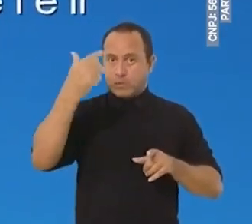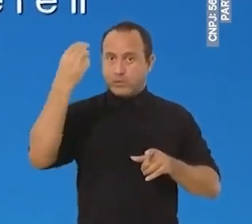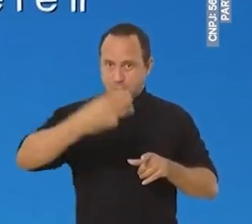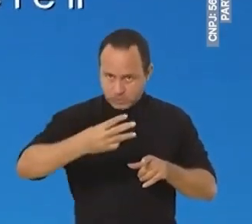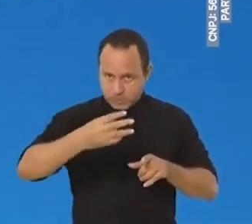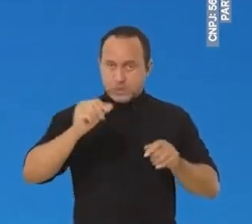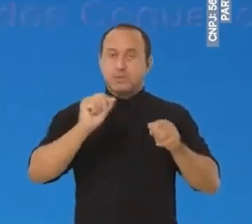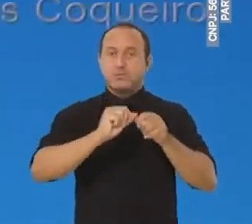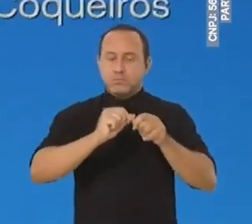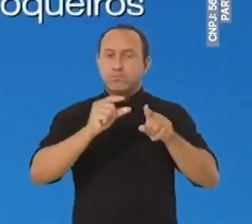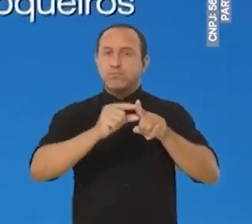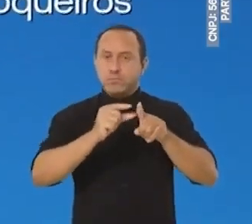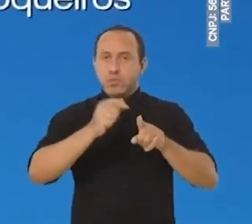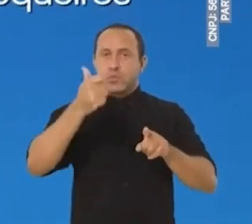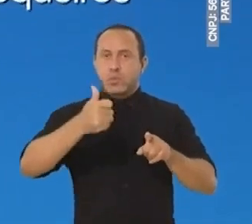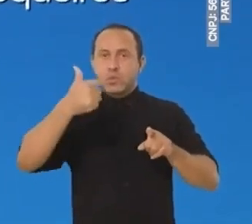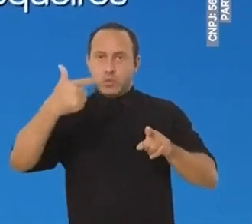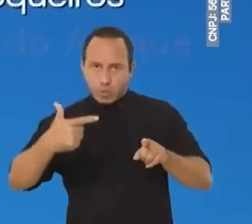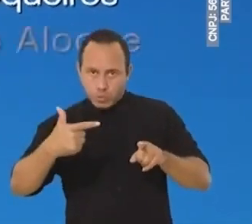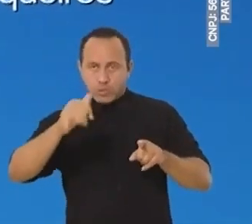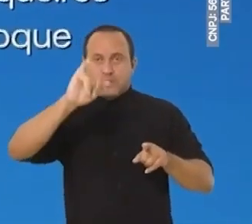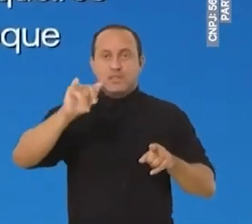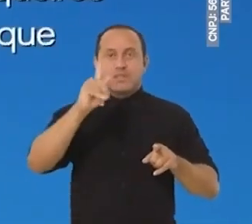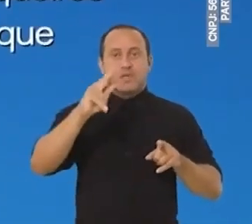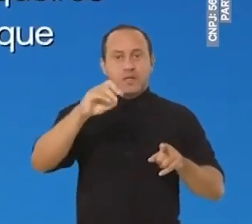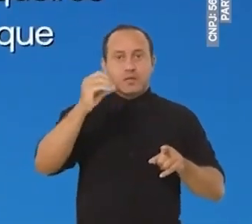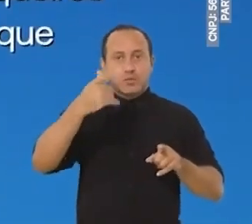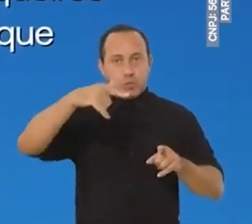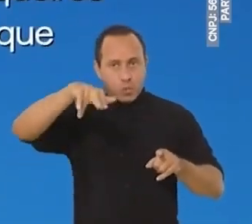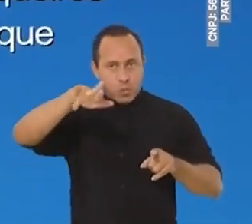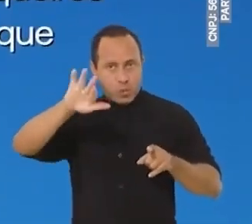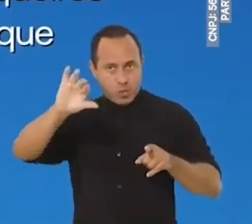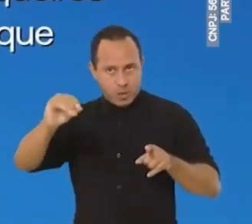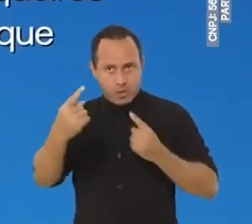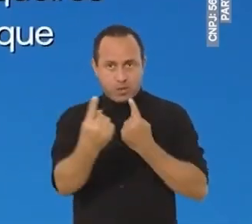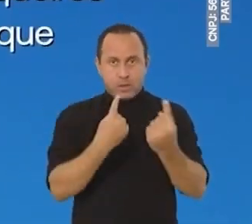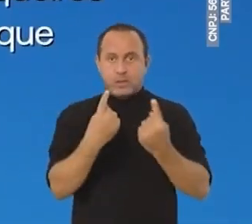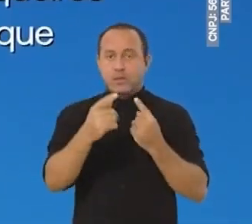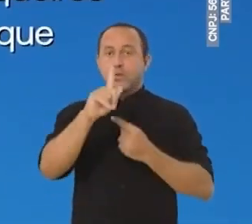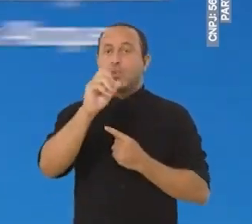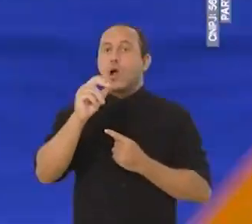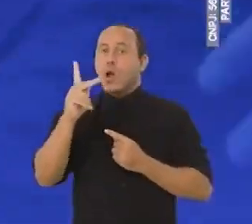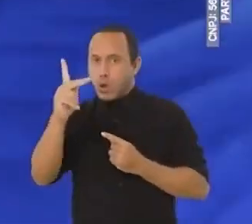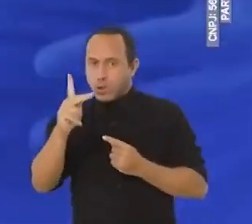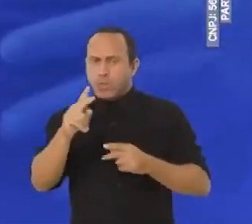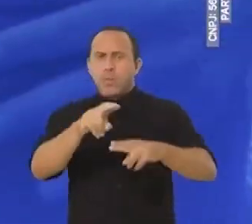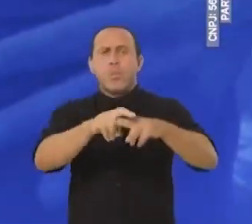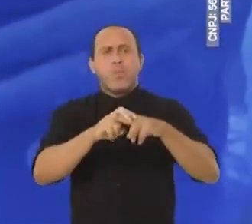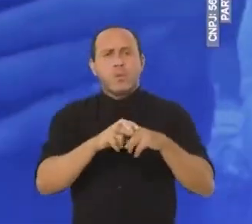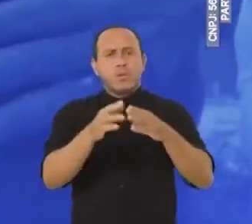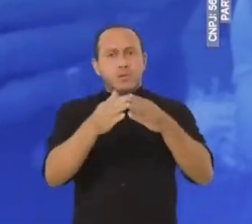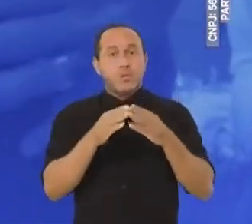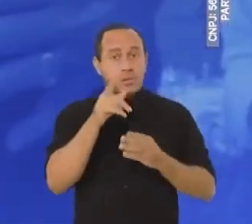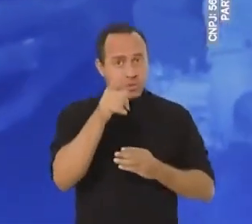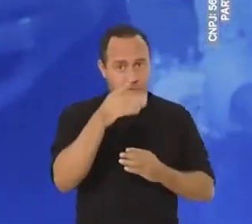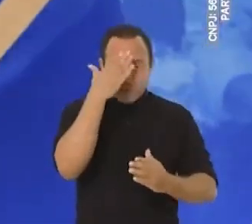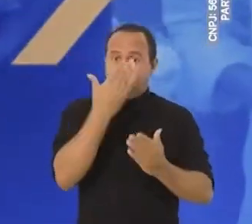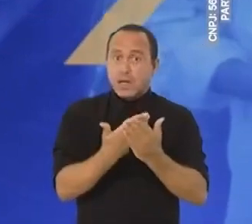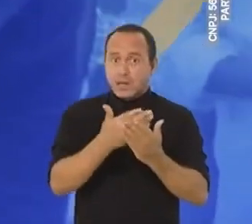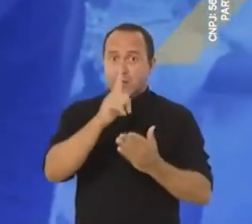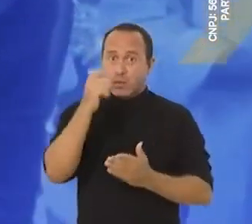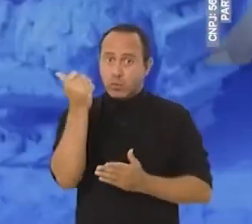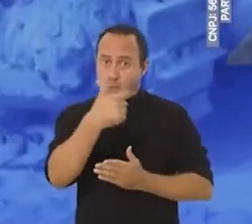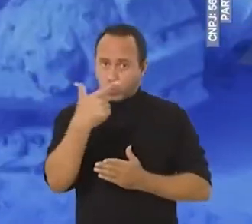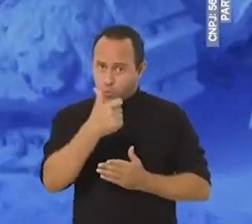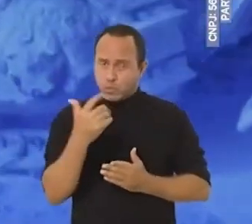2 e 3, Costa Verde 1 e 2, Jardim dos Coqueiros e a Estrada do Alope. É por isso que eu peço para você